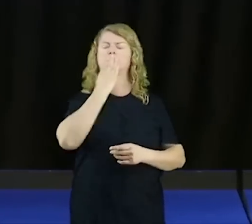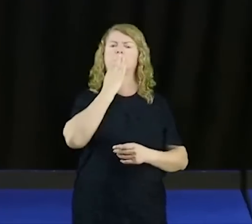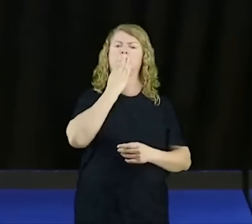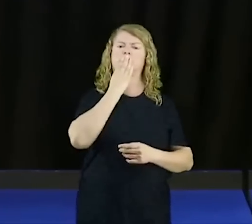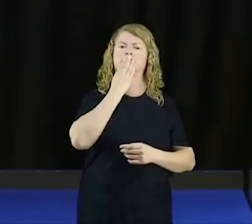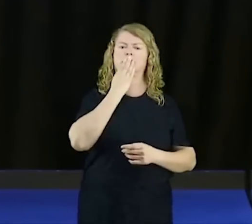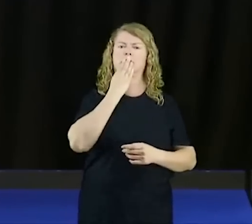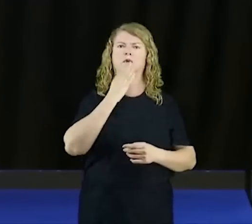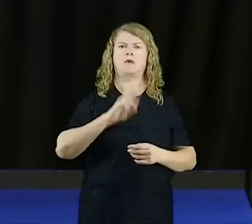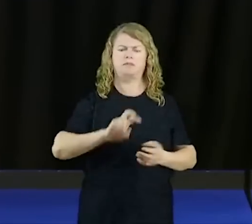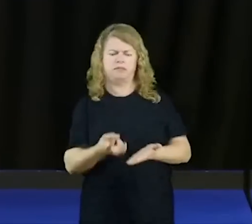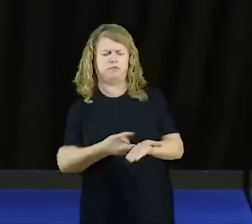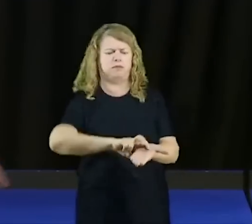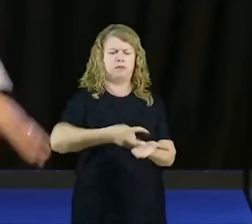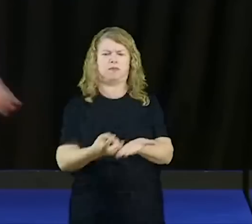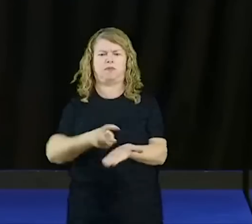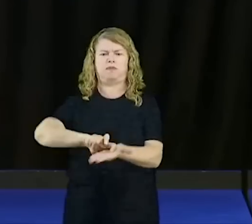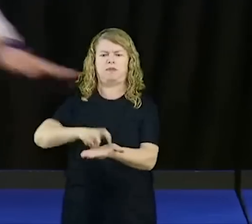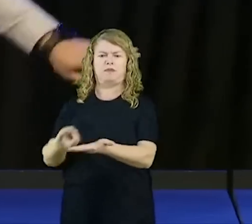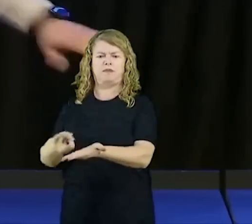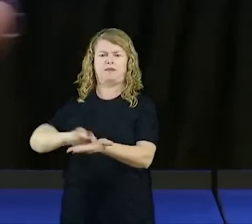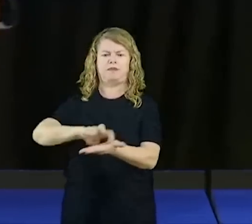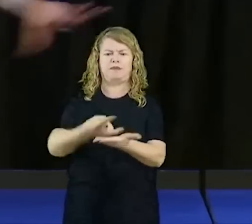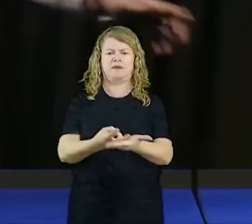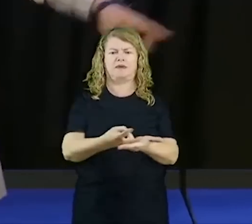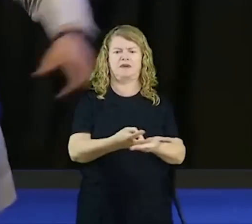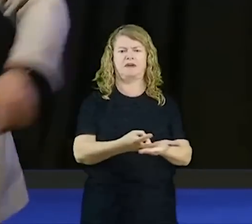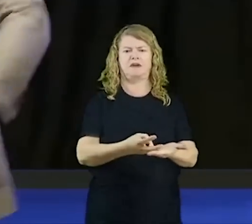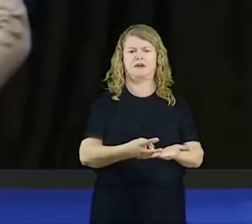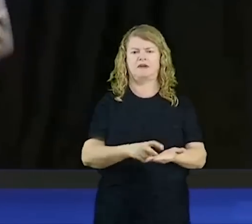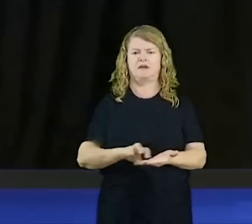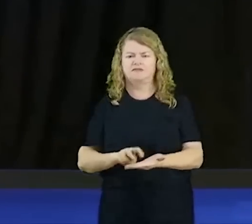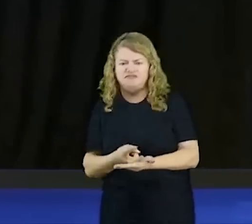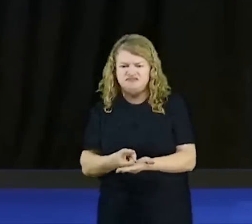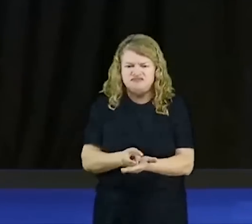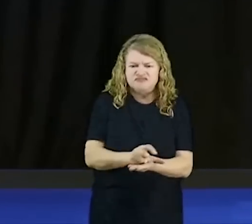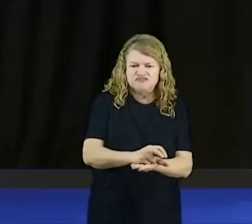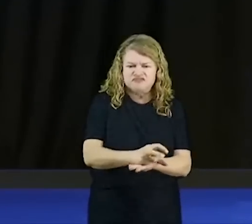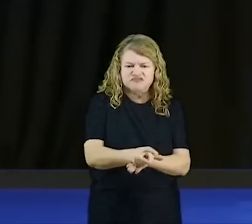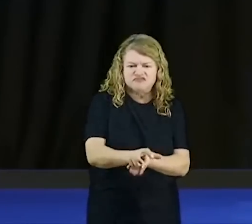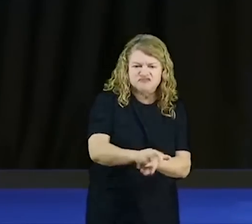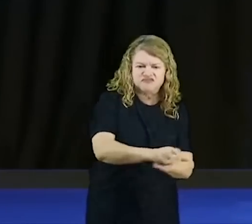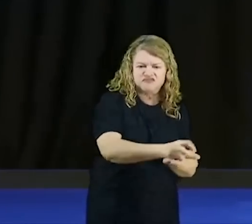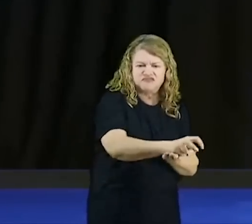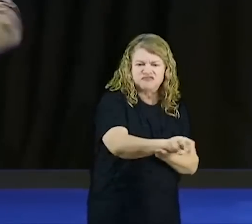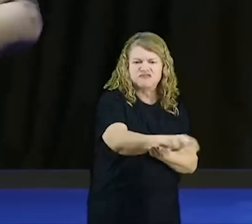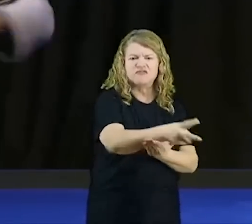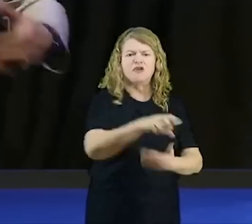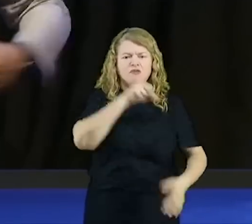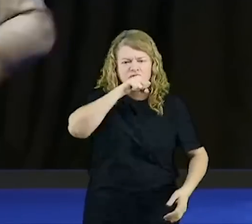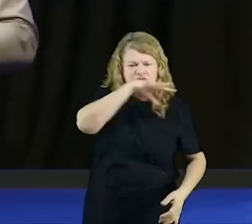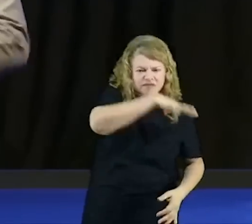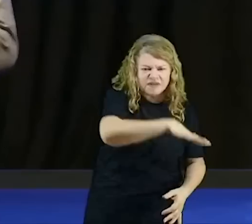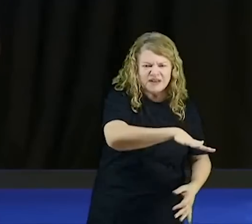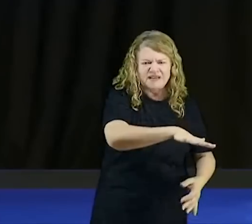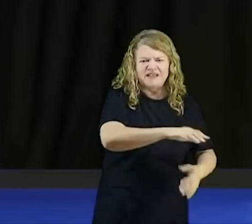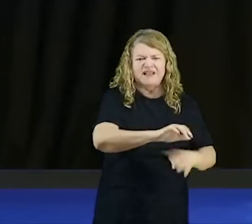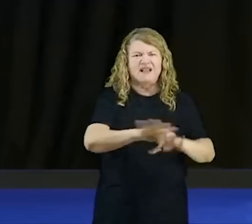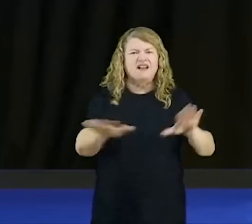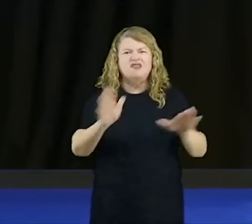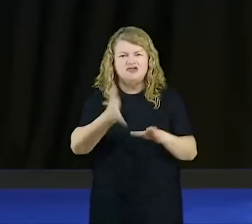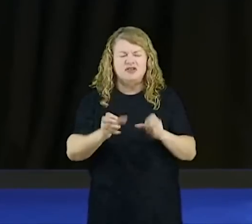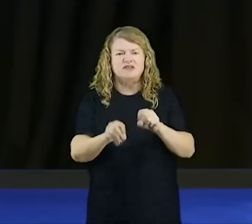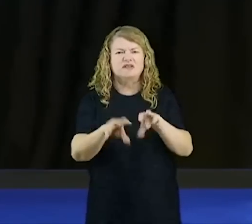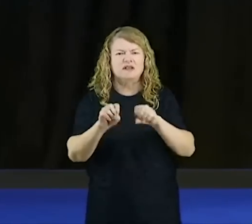um se joga no chão, o outro fica que nem uma serpente, um vomita as porcarias que comeu, já ensinamos